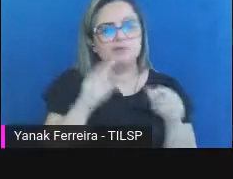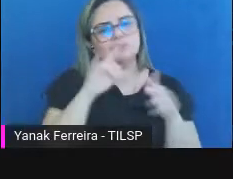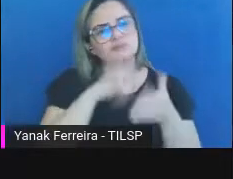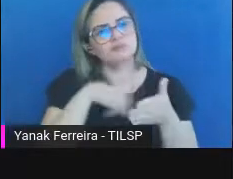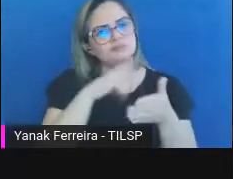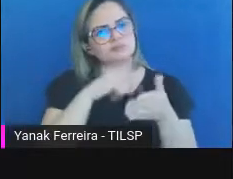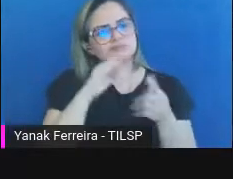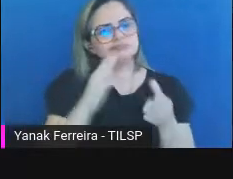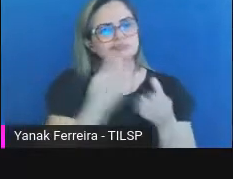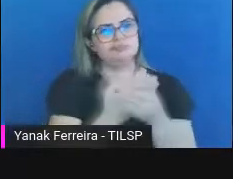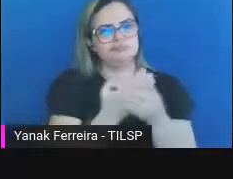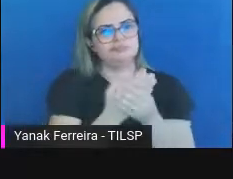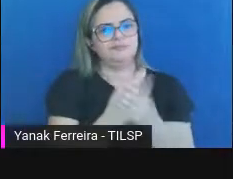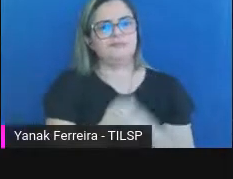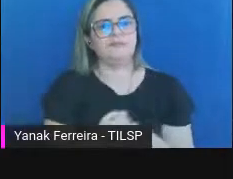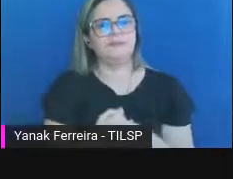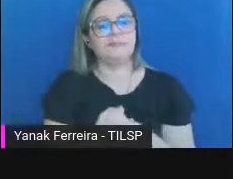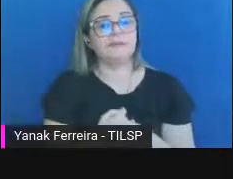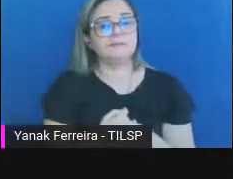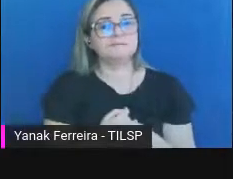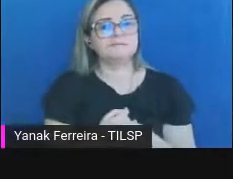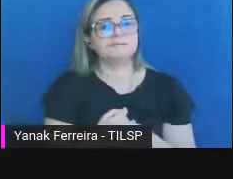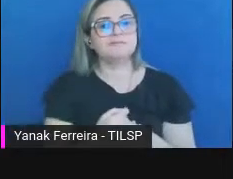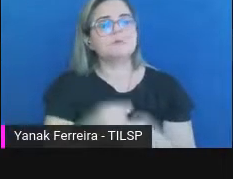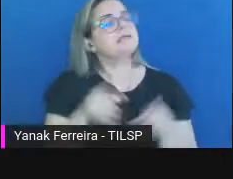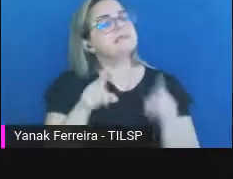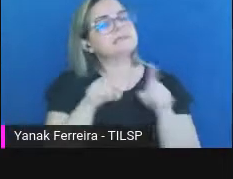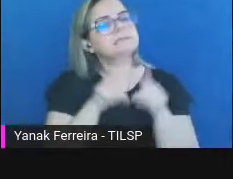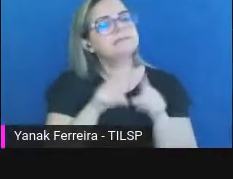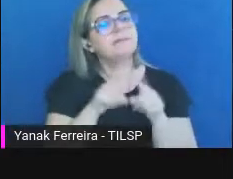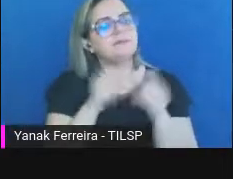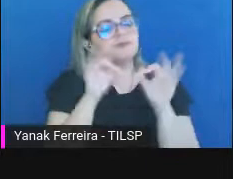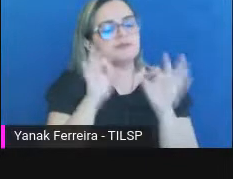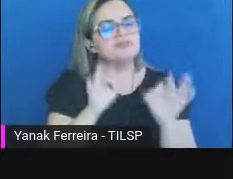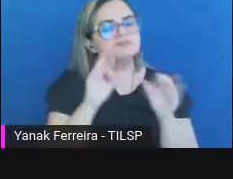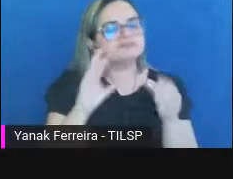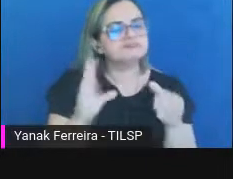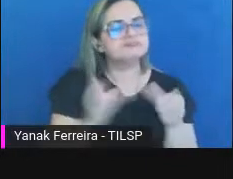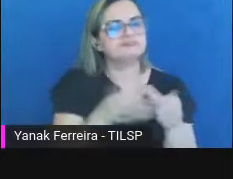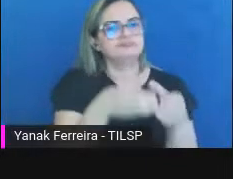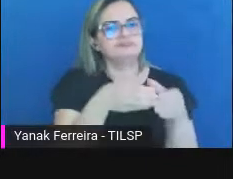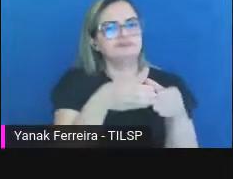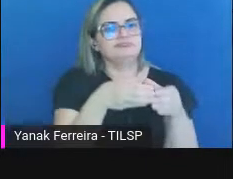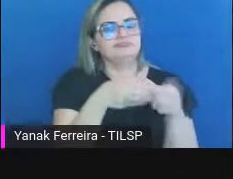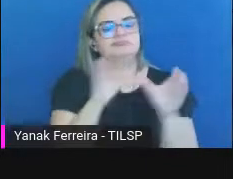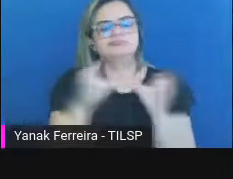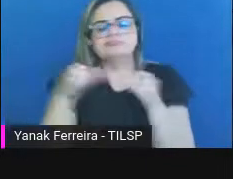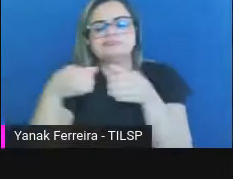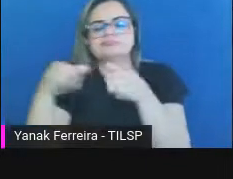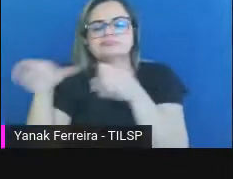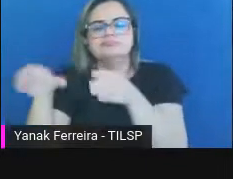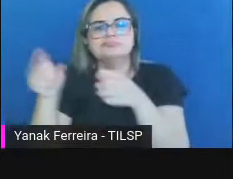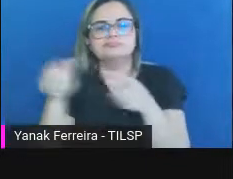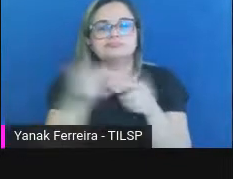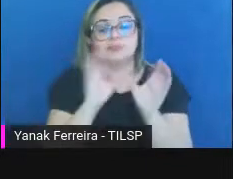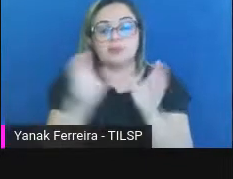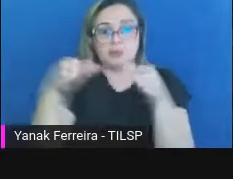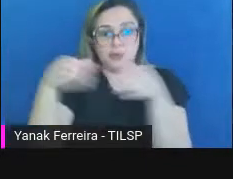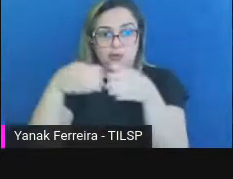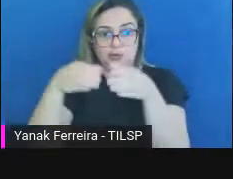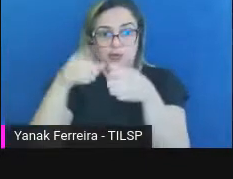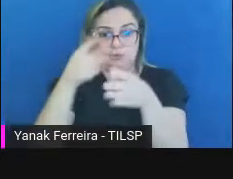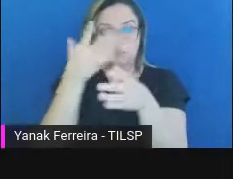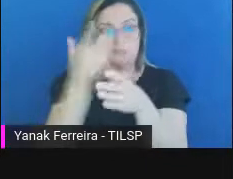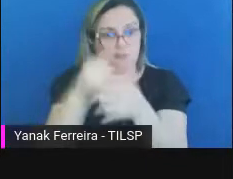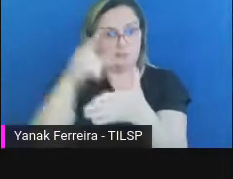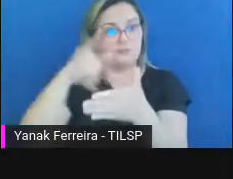devidamente arquivados e preservados num pacote AIP, segundo pacote de preservação, né,